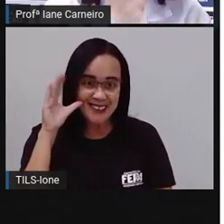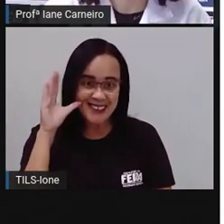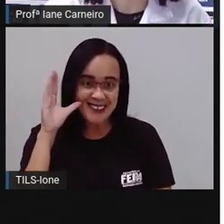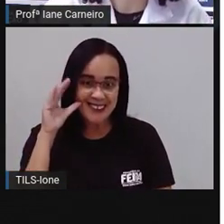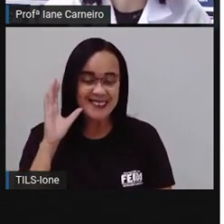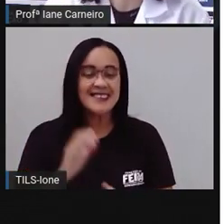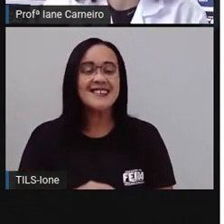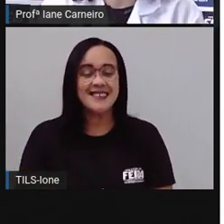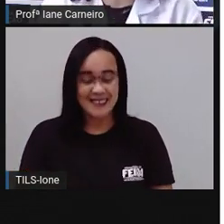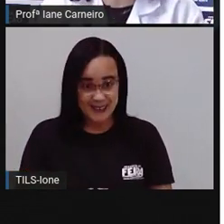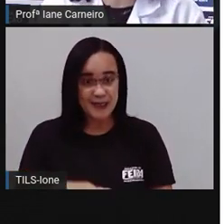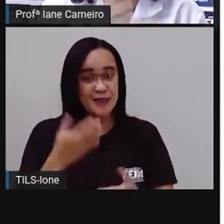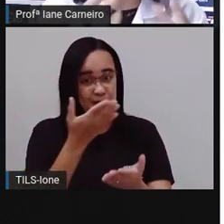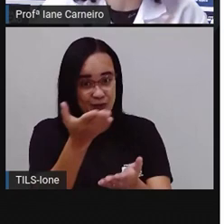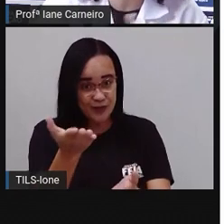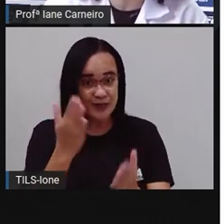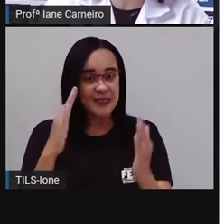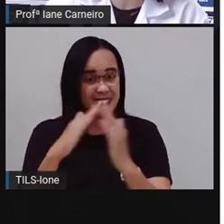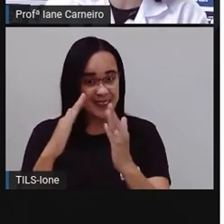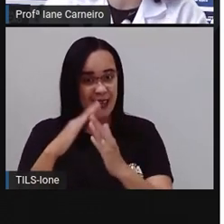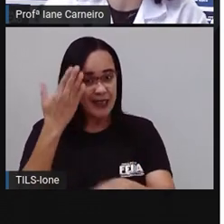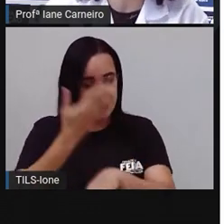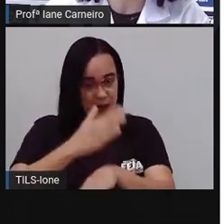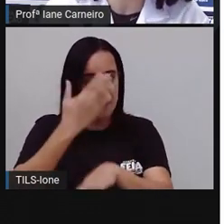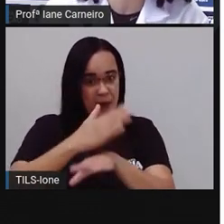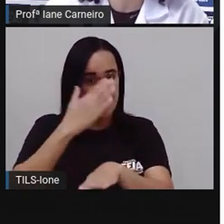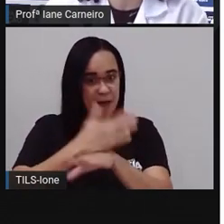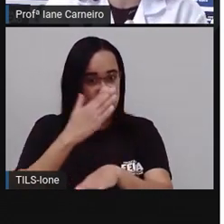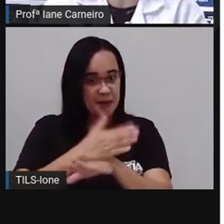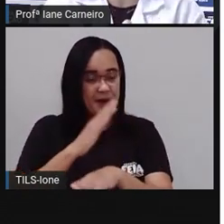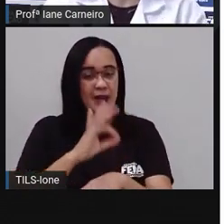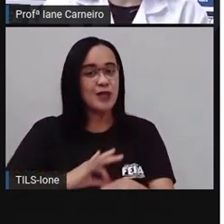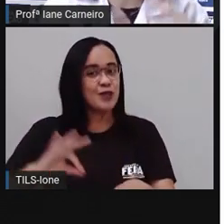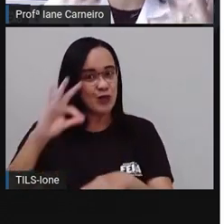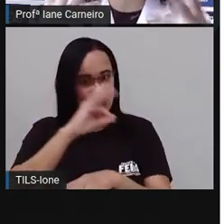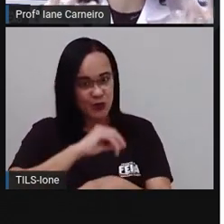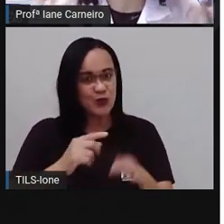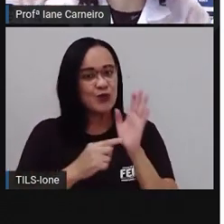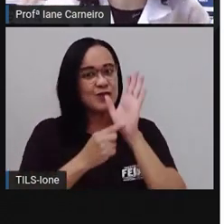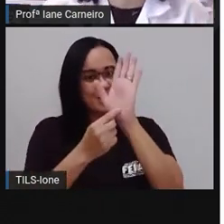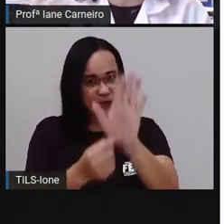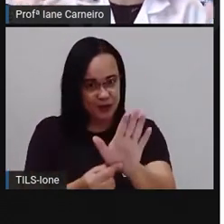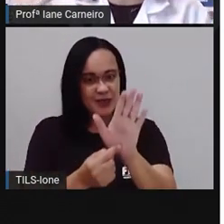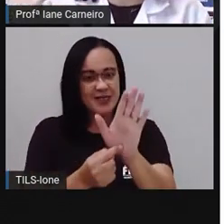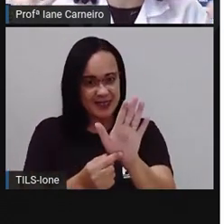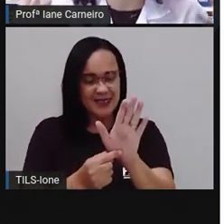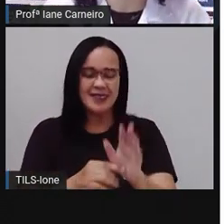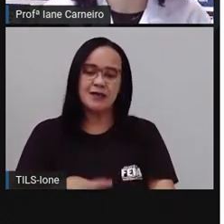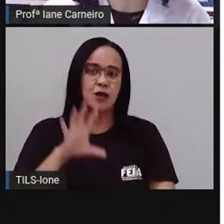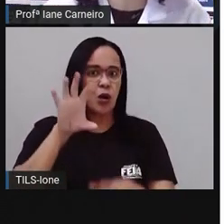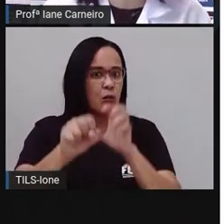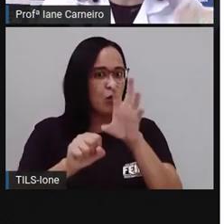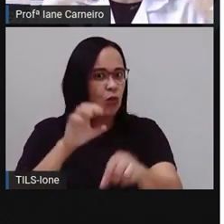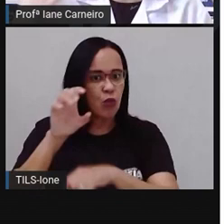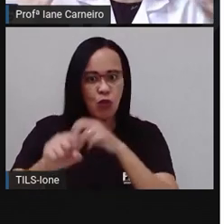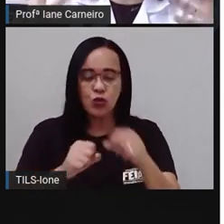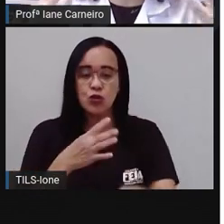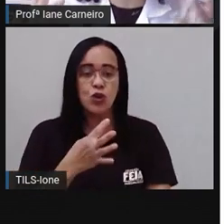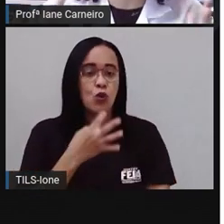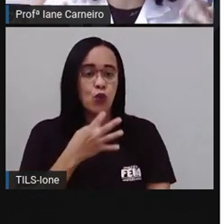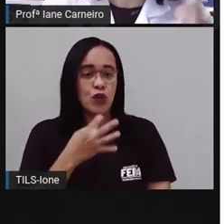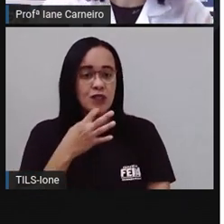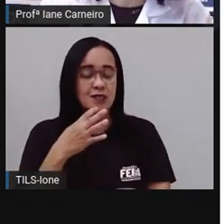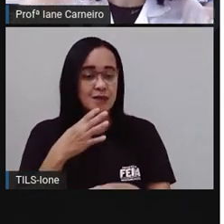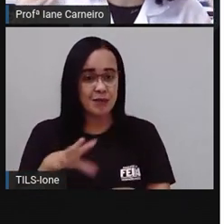pratiquem, Coloquem em prática aquilo que a gente está trabalhando com vocês. A gente sempre busca trazer conhecimentos, trazer